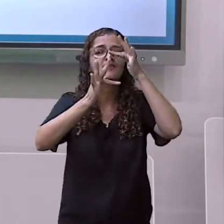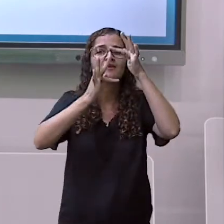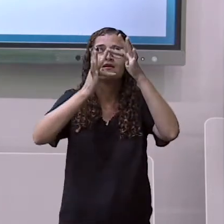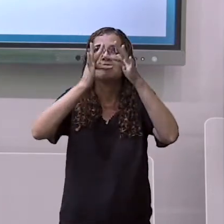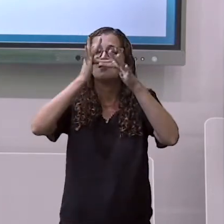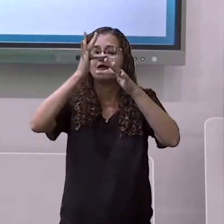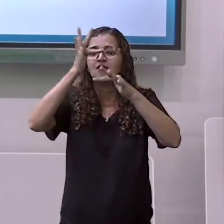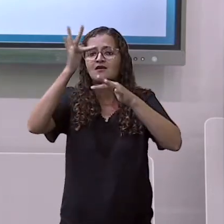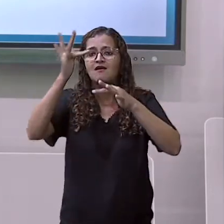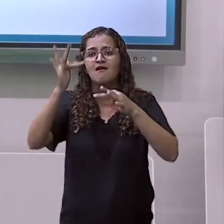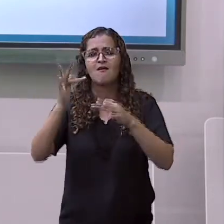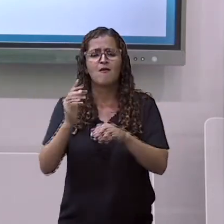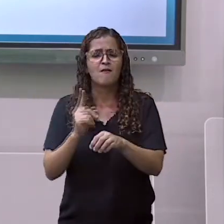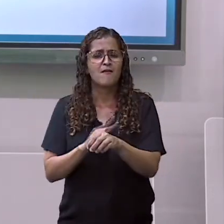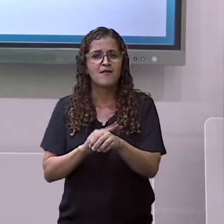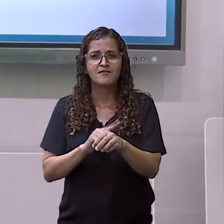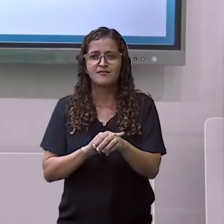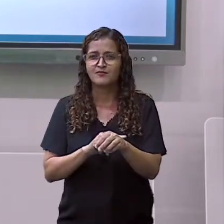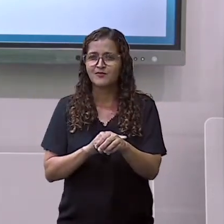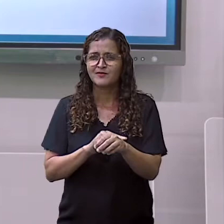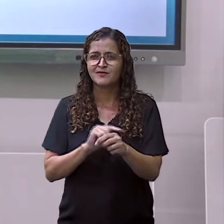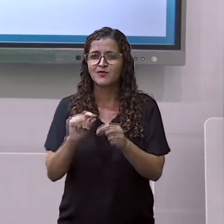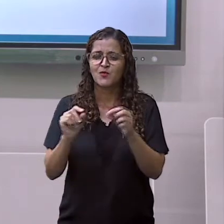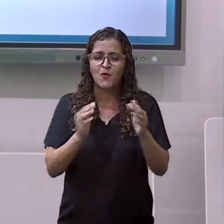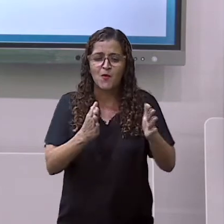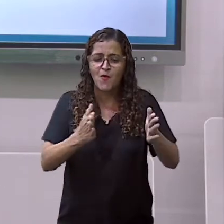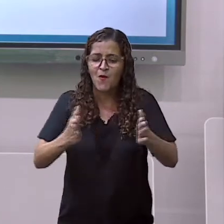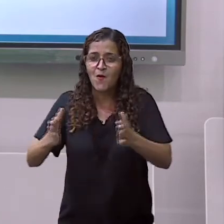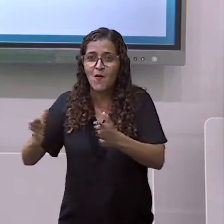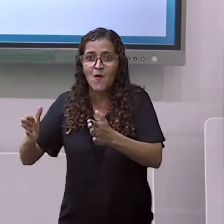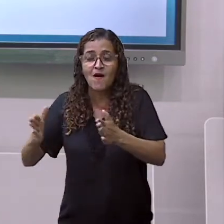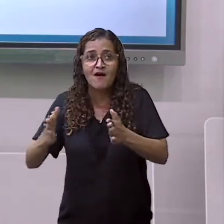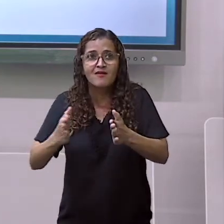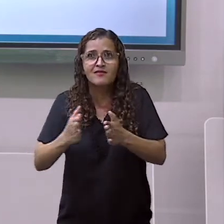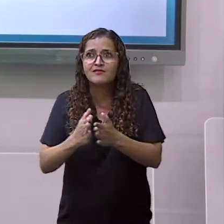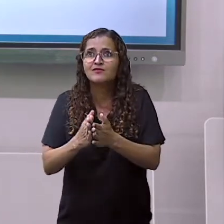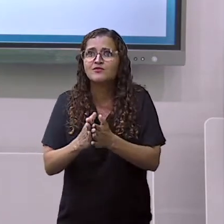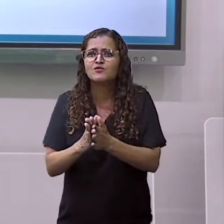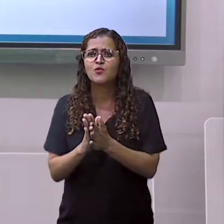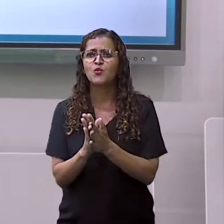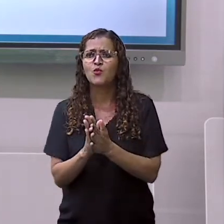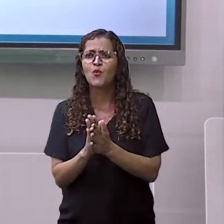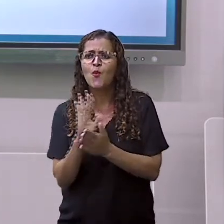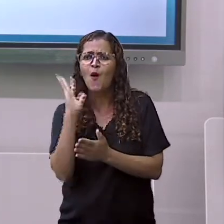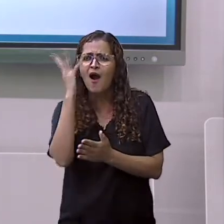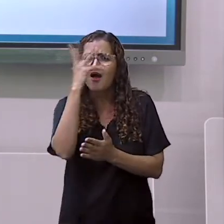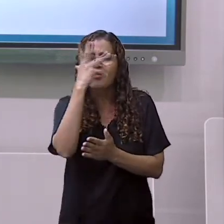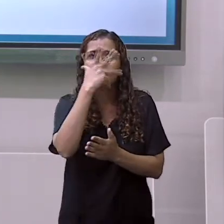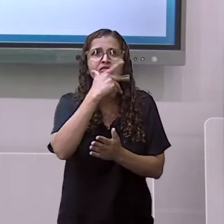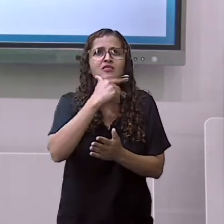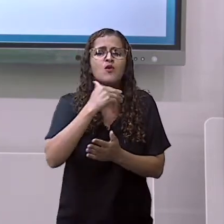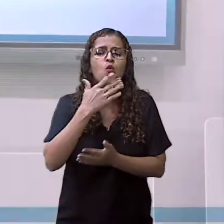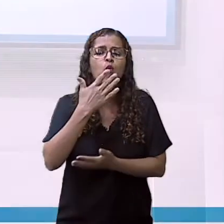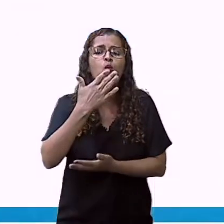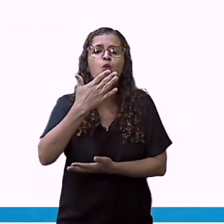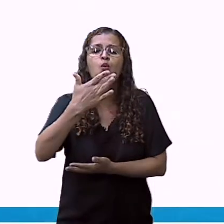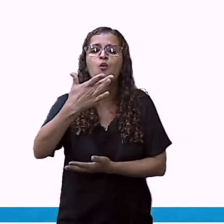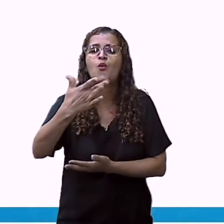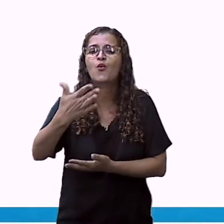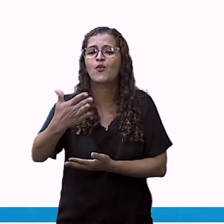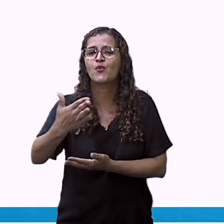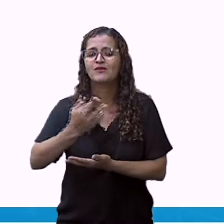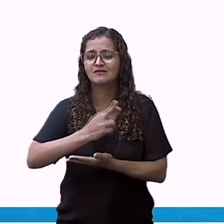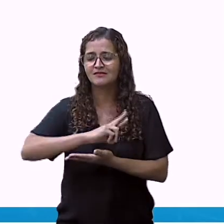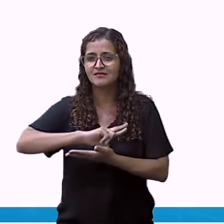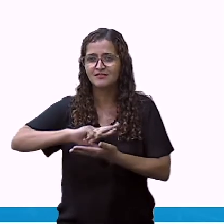momento do ano mais colorido. As flores começam a aparecer.